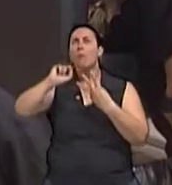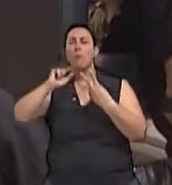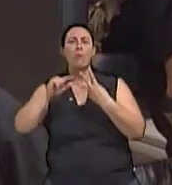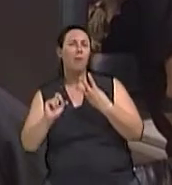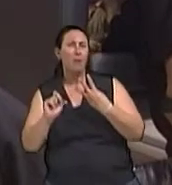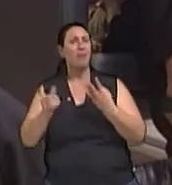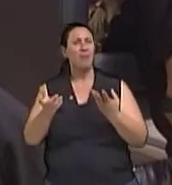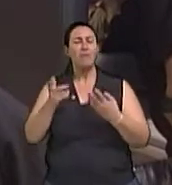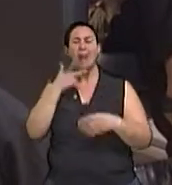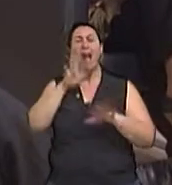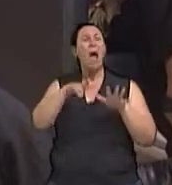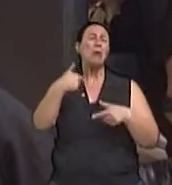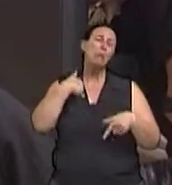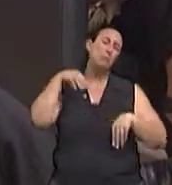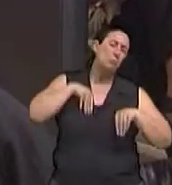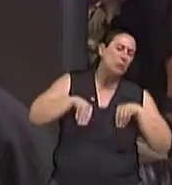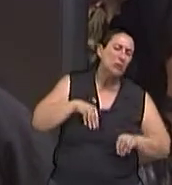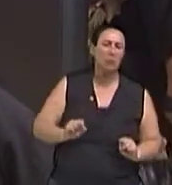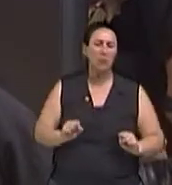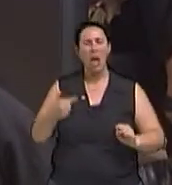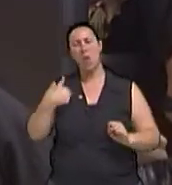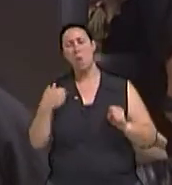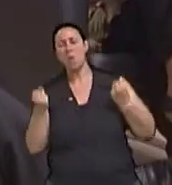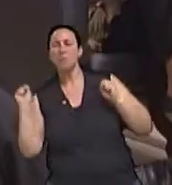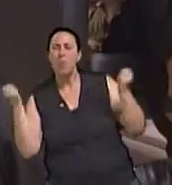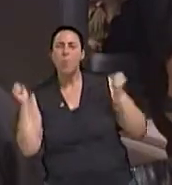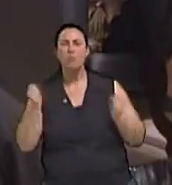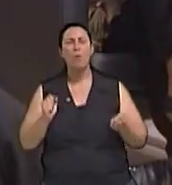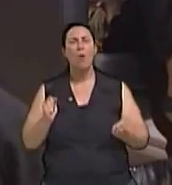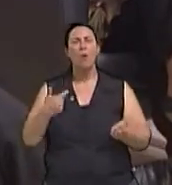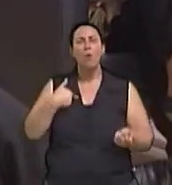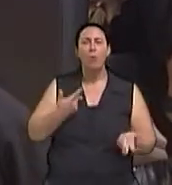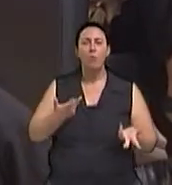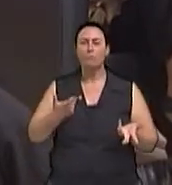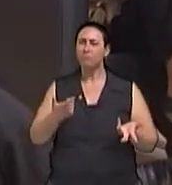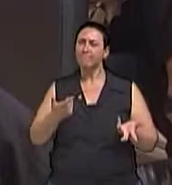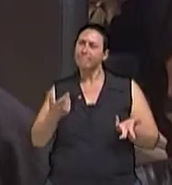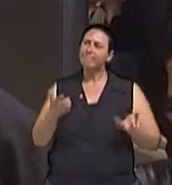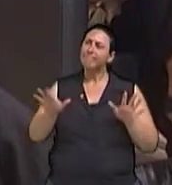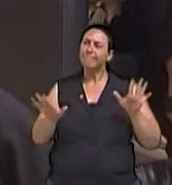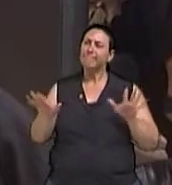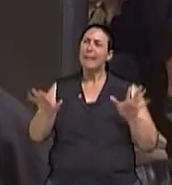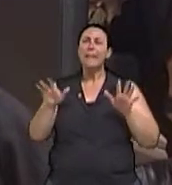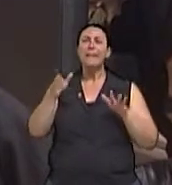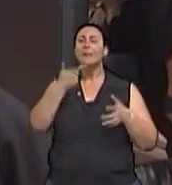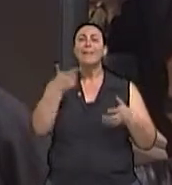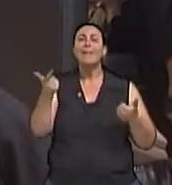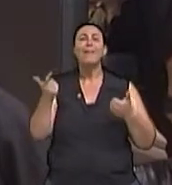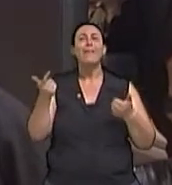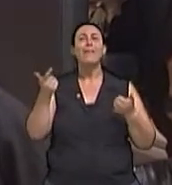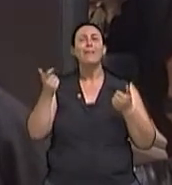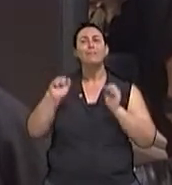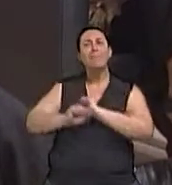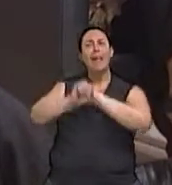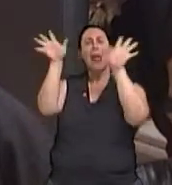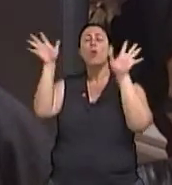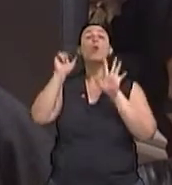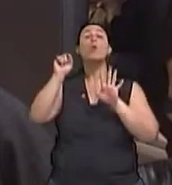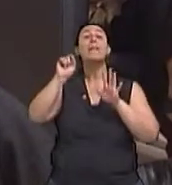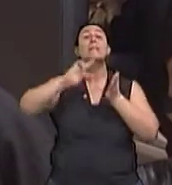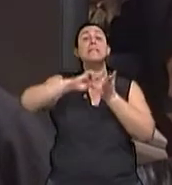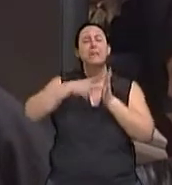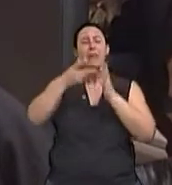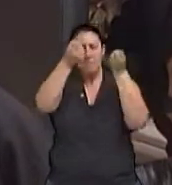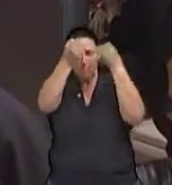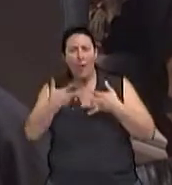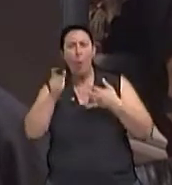que está depressivo ou está depressivo e não qualifica como depressão e vai se... Perfeito. Né? Vamos fazer essa